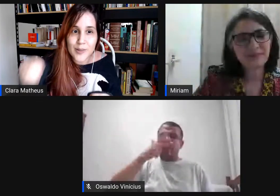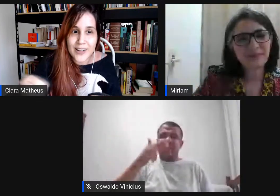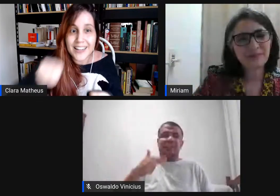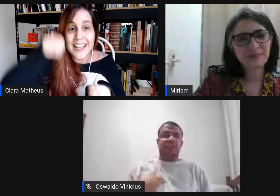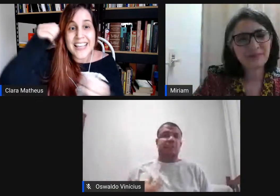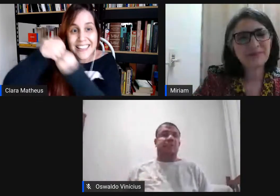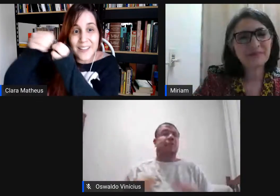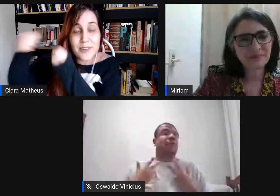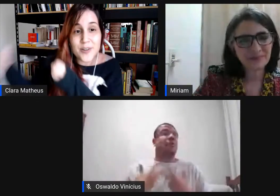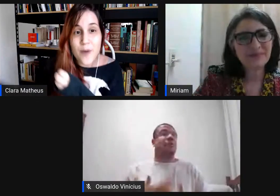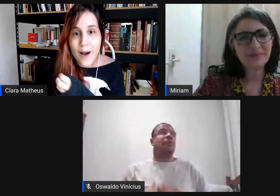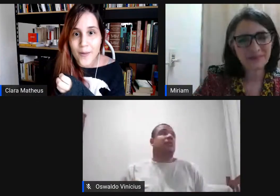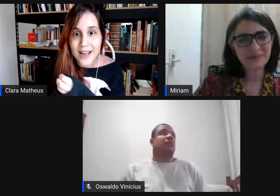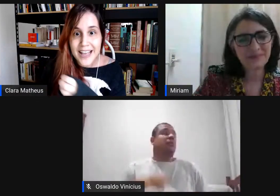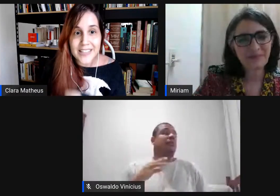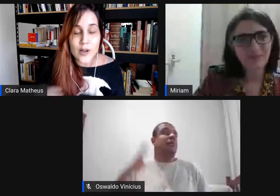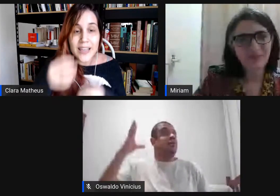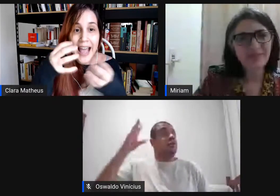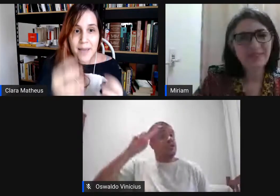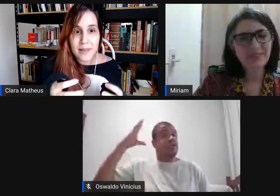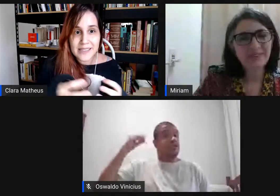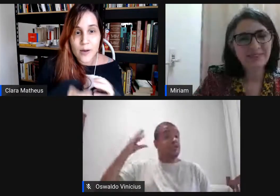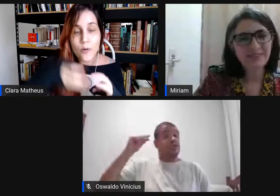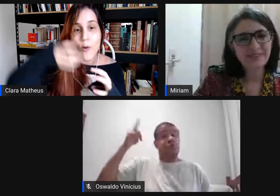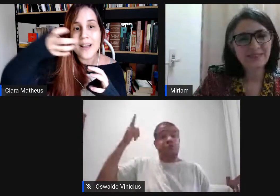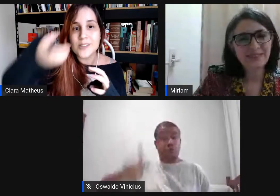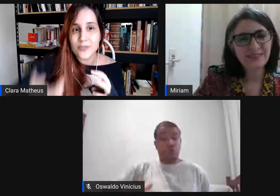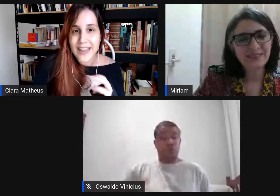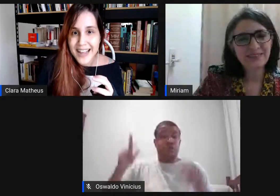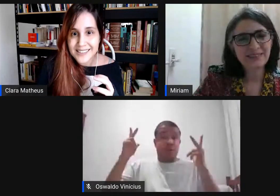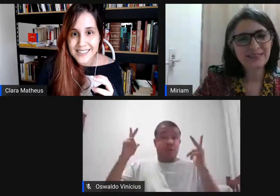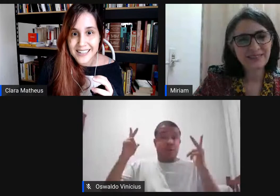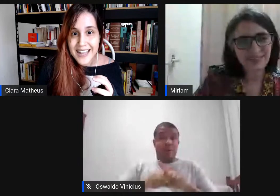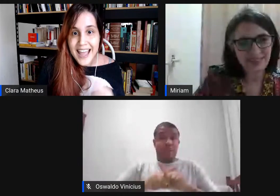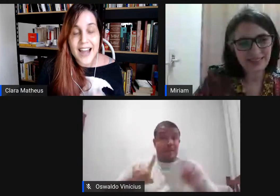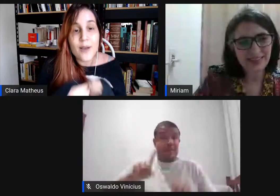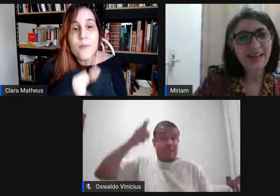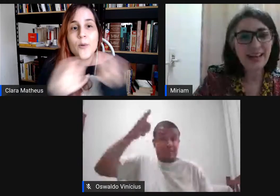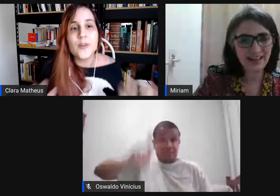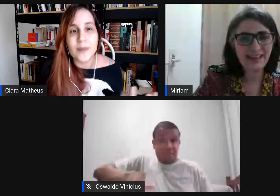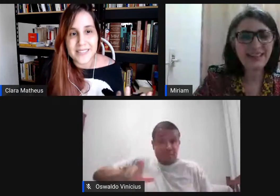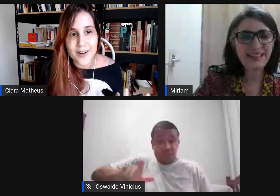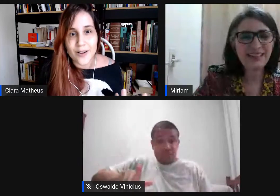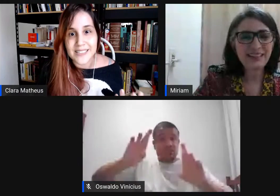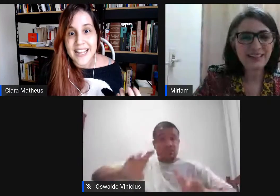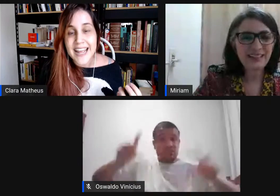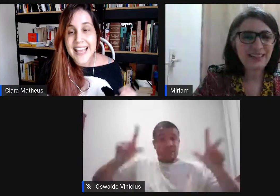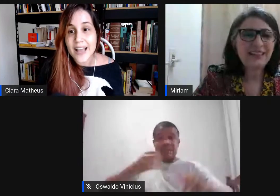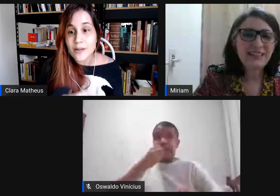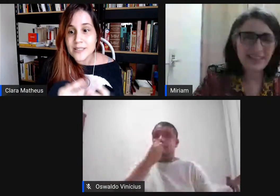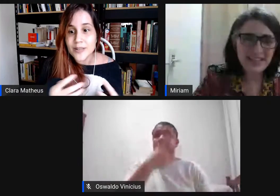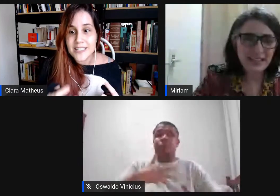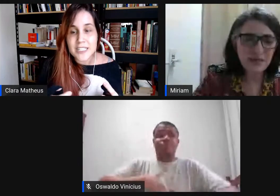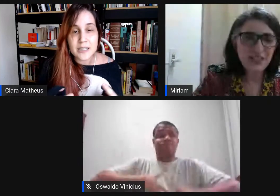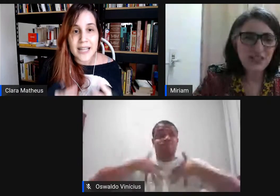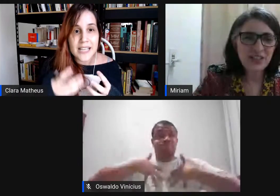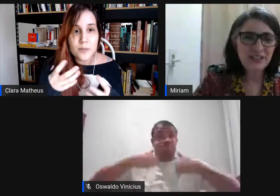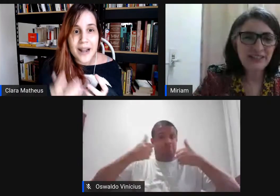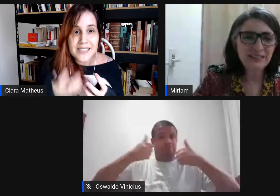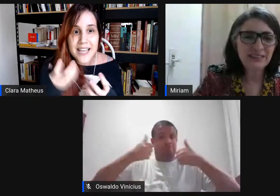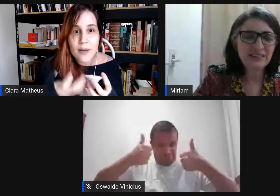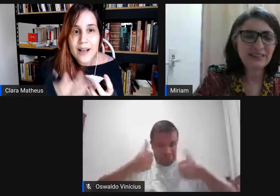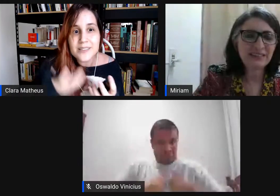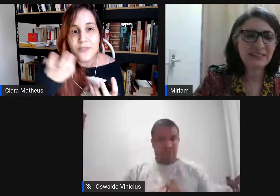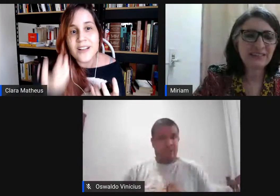a mesma história exatamente igual só que a repetição com a diferença ela é muito prazerosa e aí eu sinto que a gente